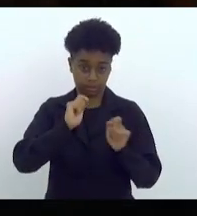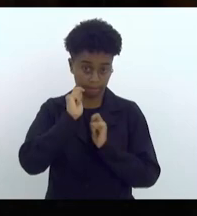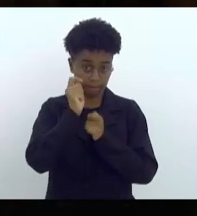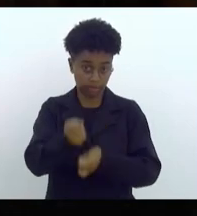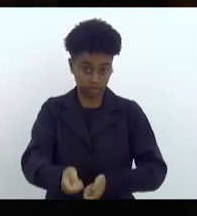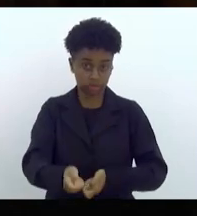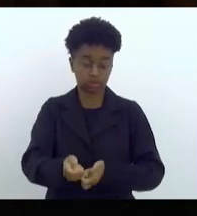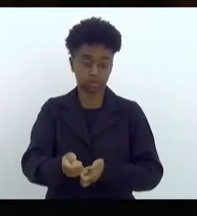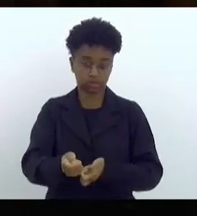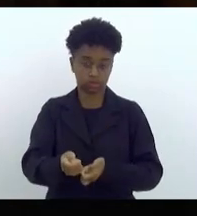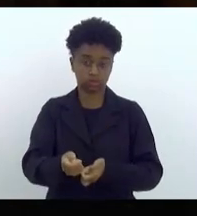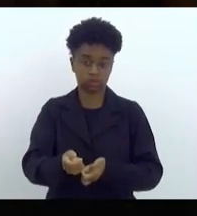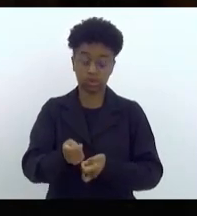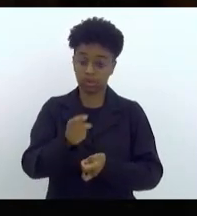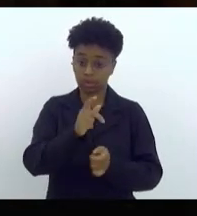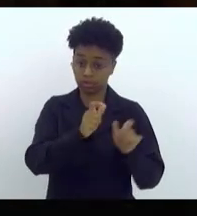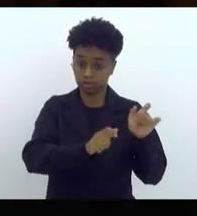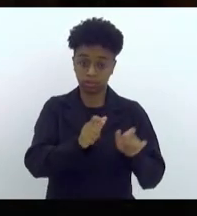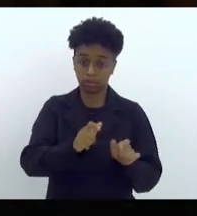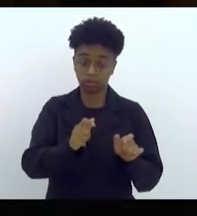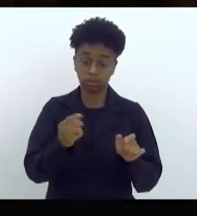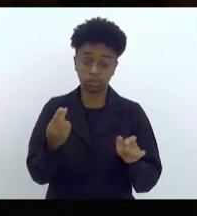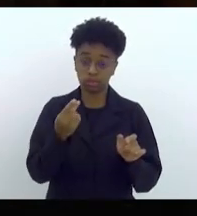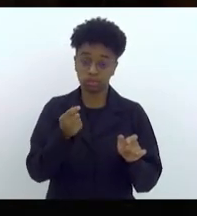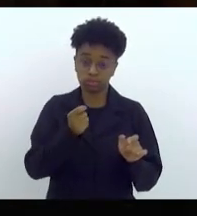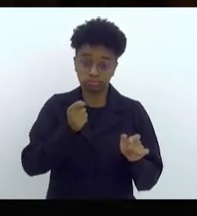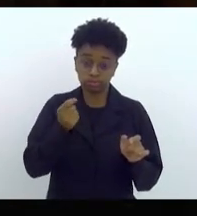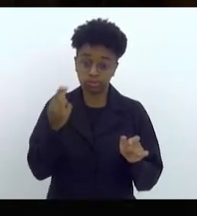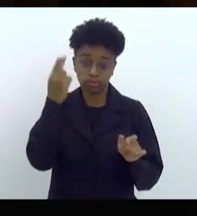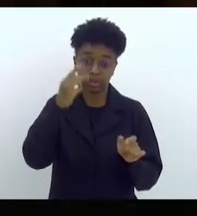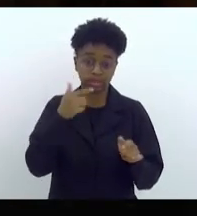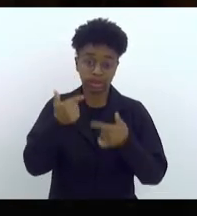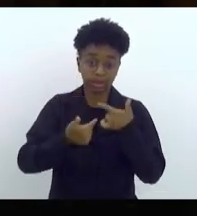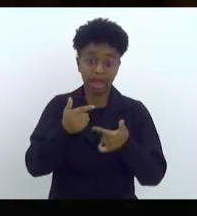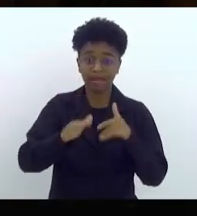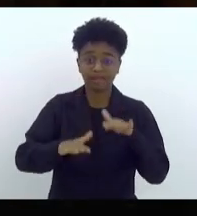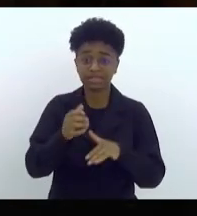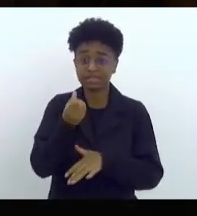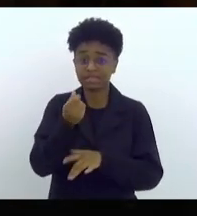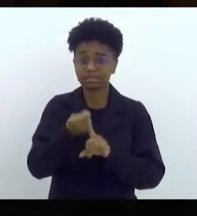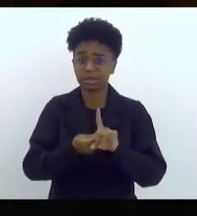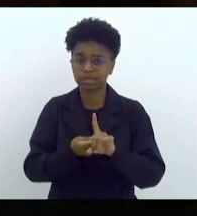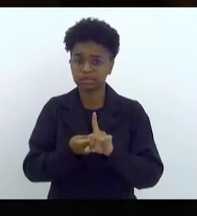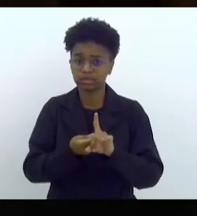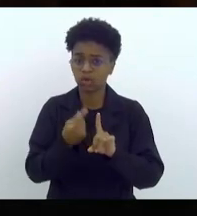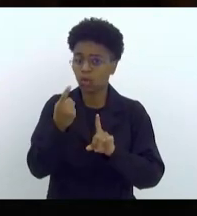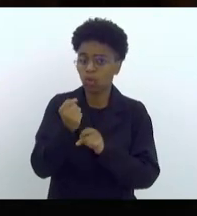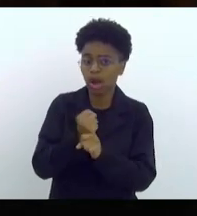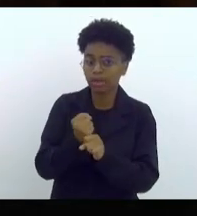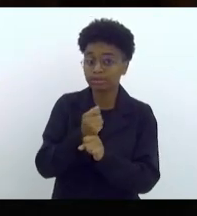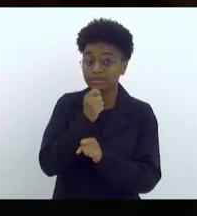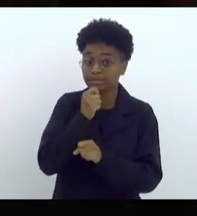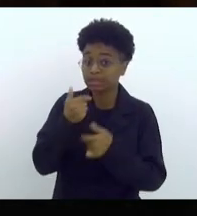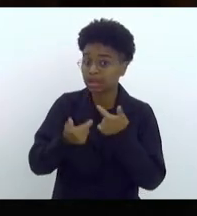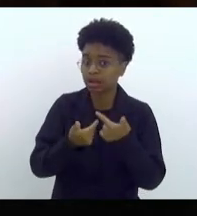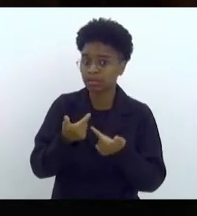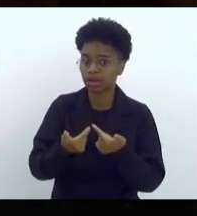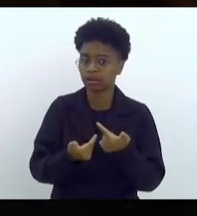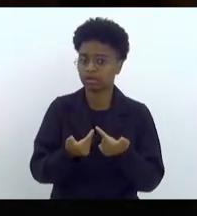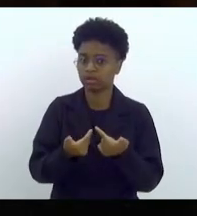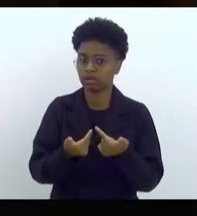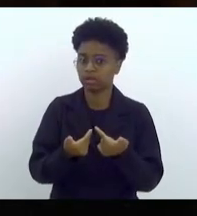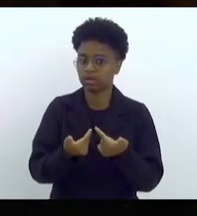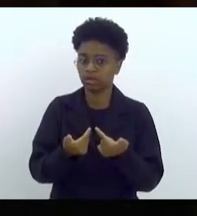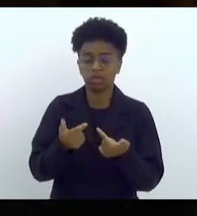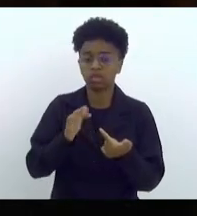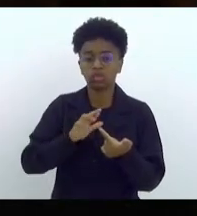bancada, os pescadores ficam sem trabalhar, às vezes, seis meses, um ano. Isso não tem a ver com a questão